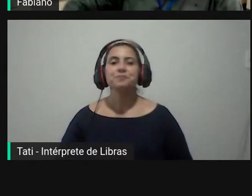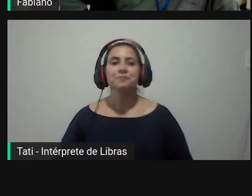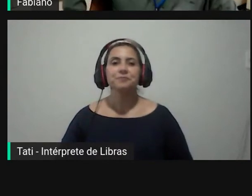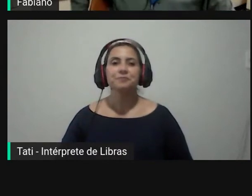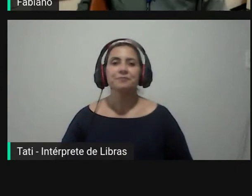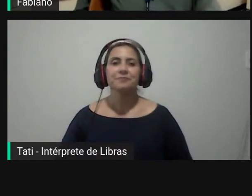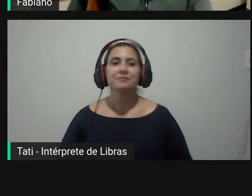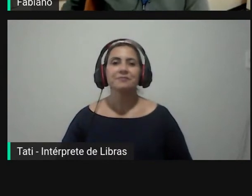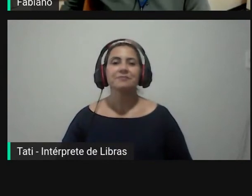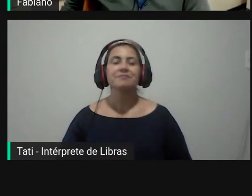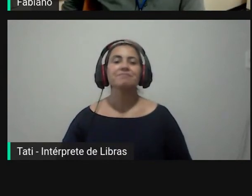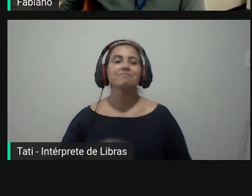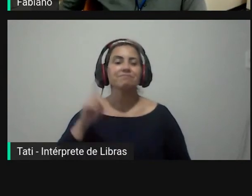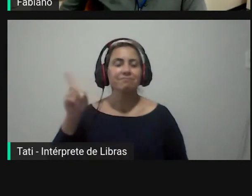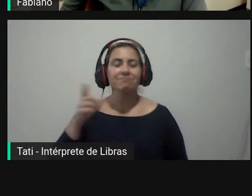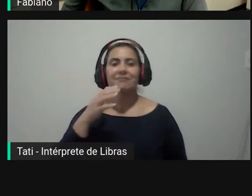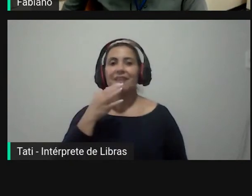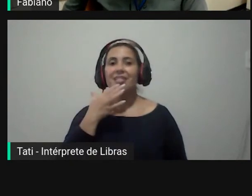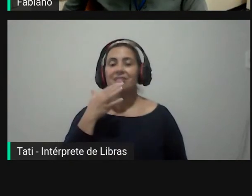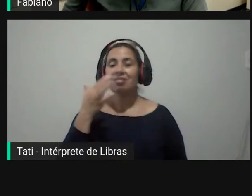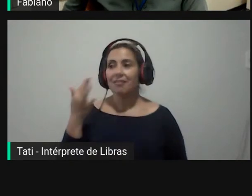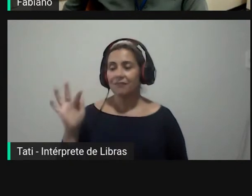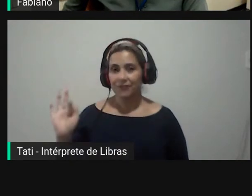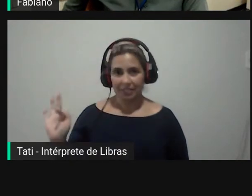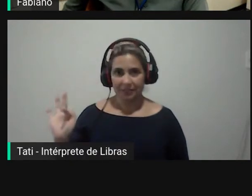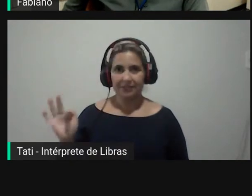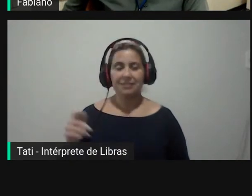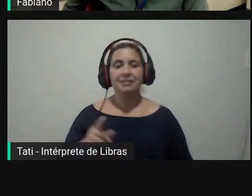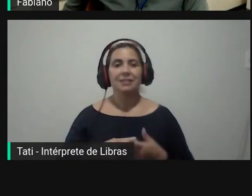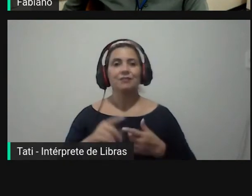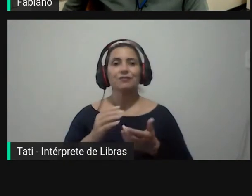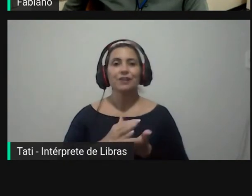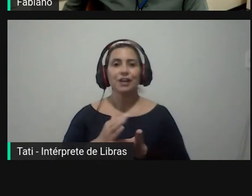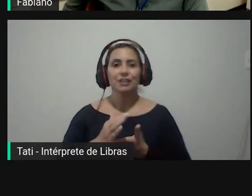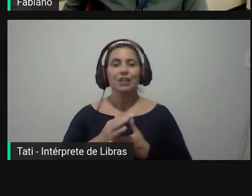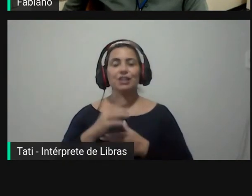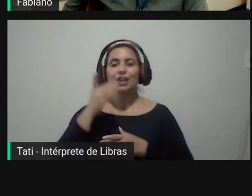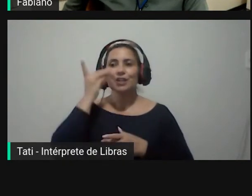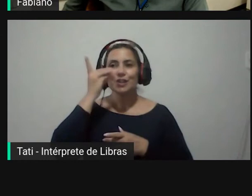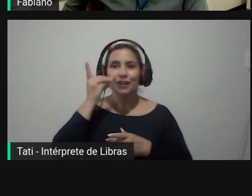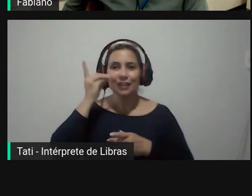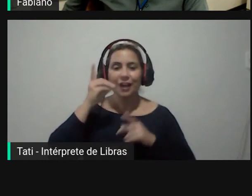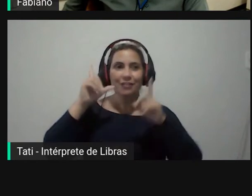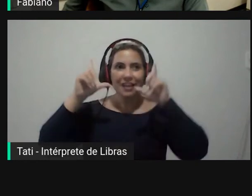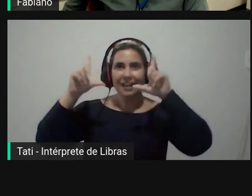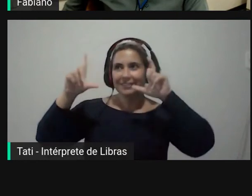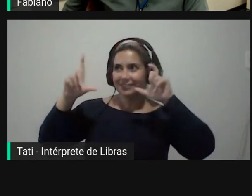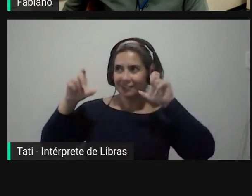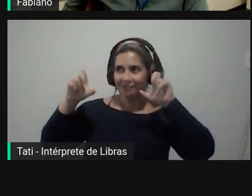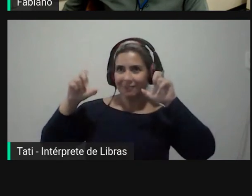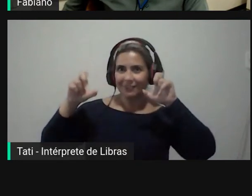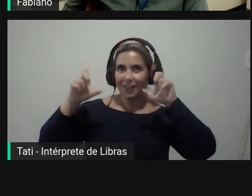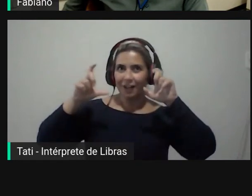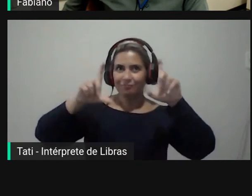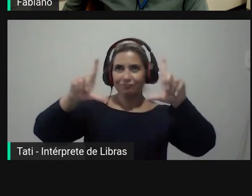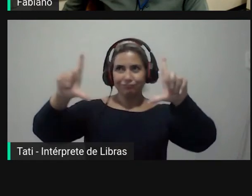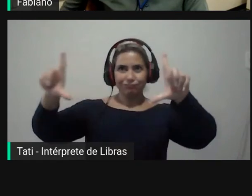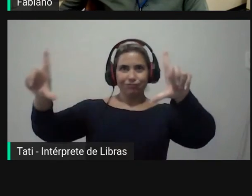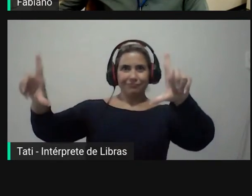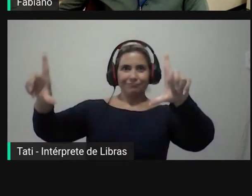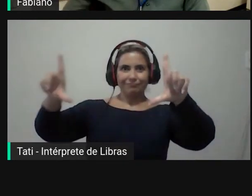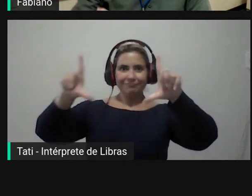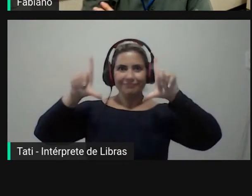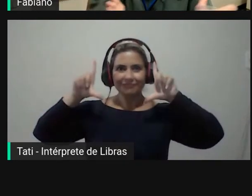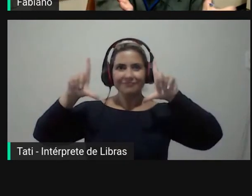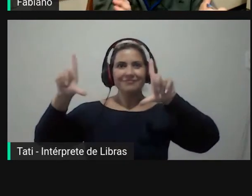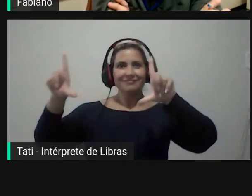lá na França no início da legislatura na hora que o deputado vai tirar foto lá para a internet tudo direitinho ele